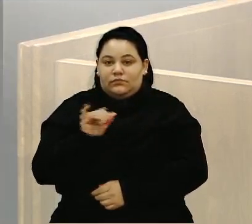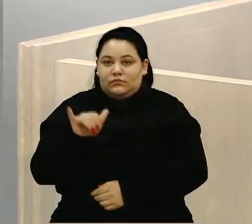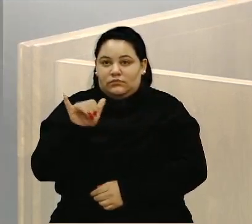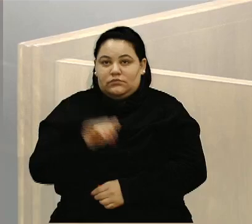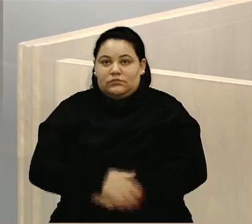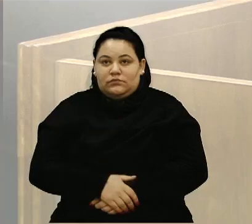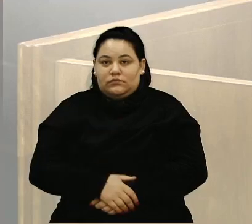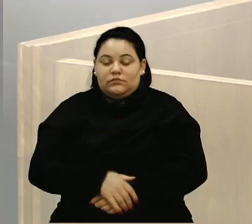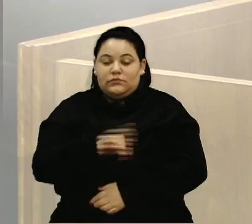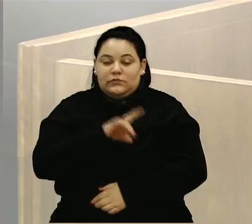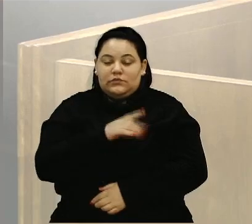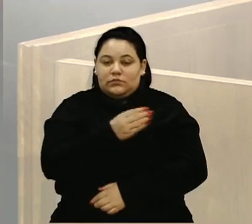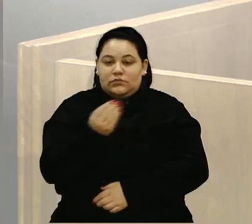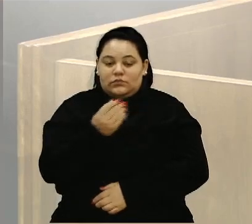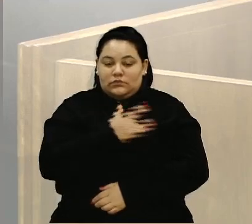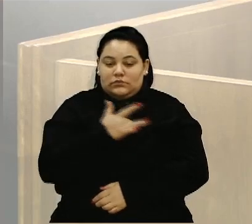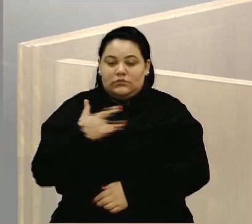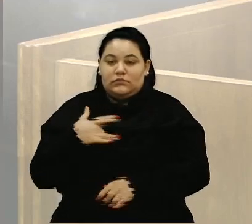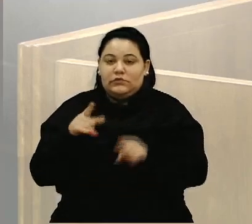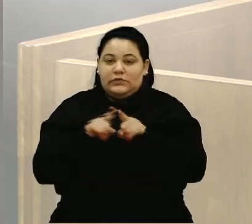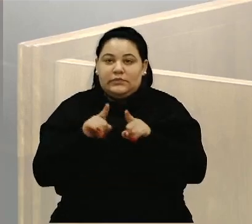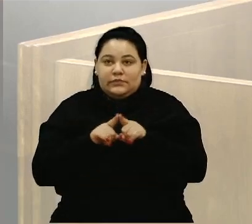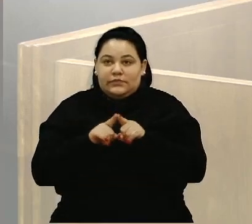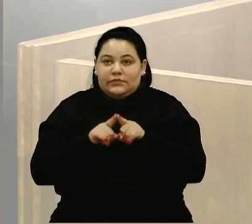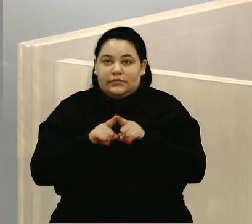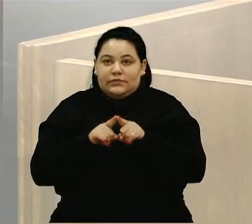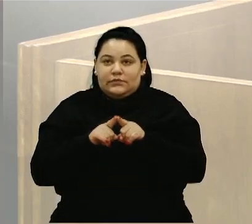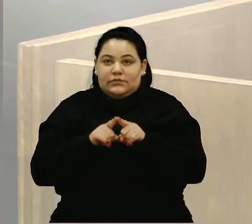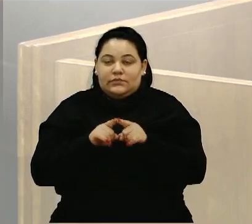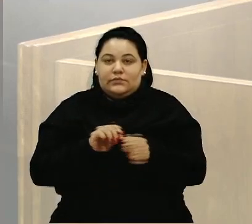tenha muita saúde. Grande Darcy Jesus.